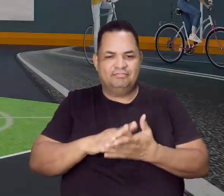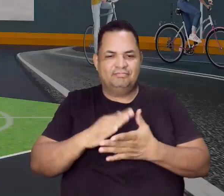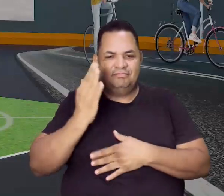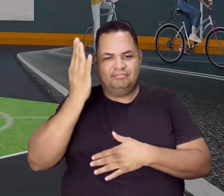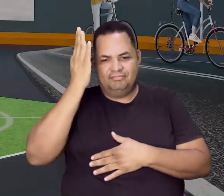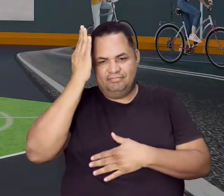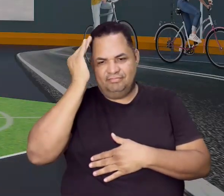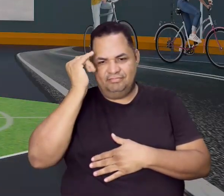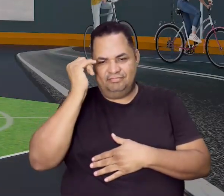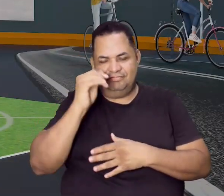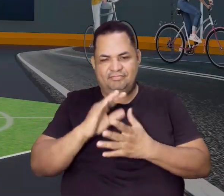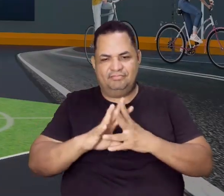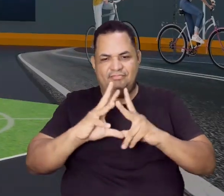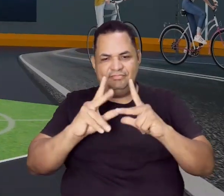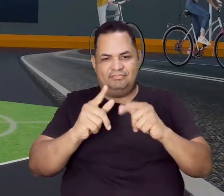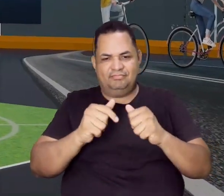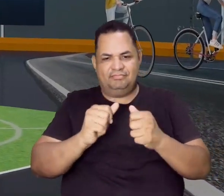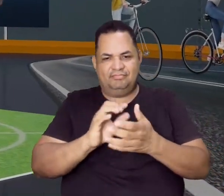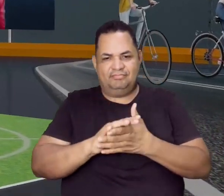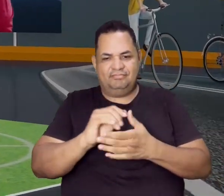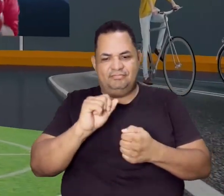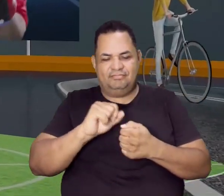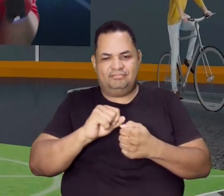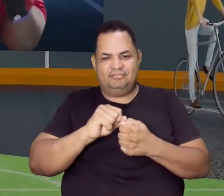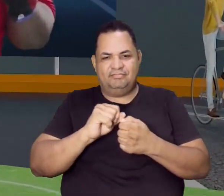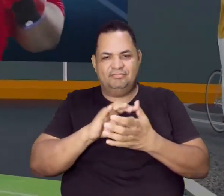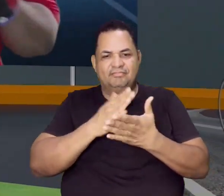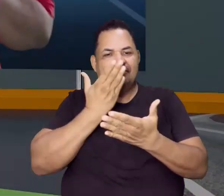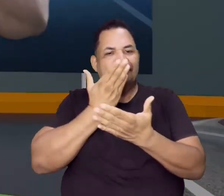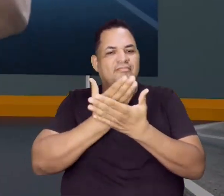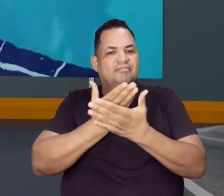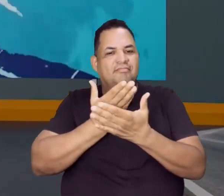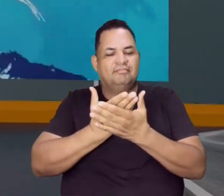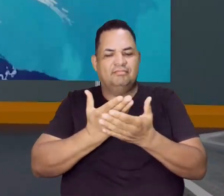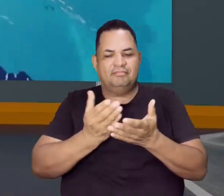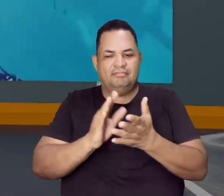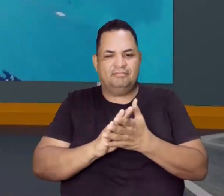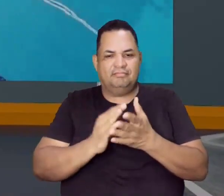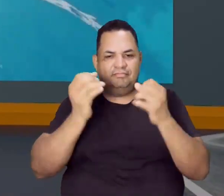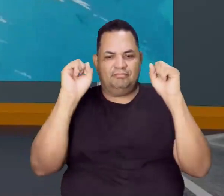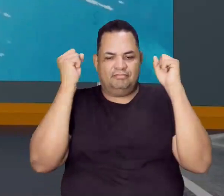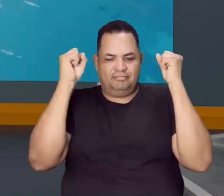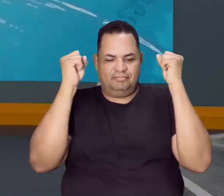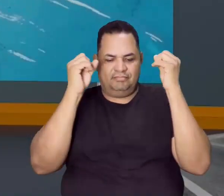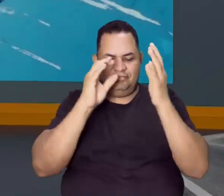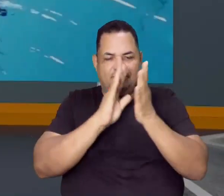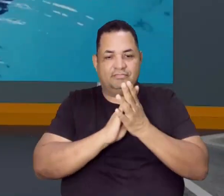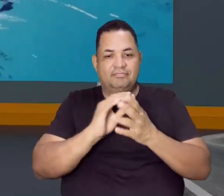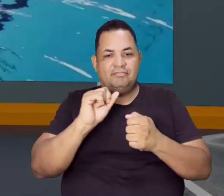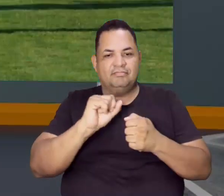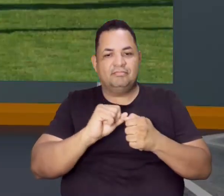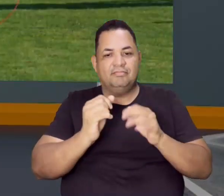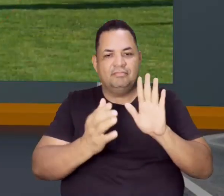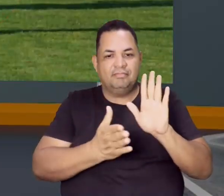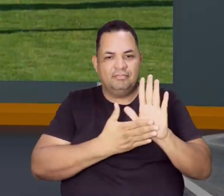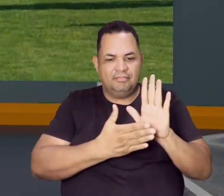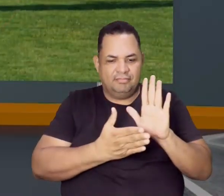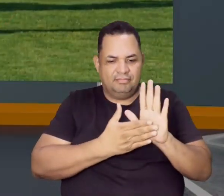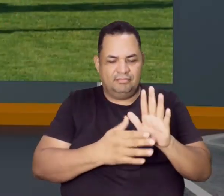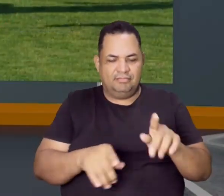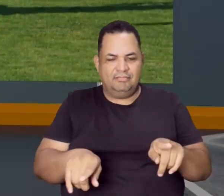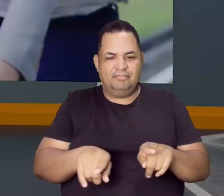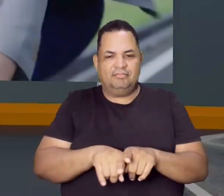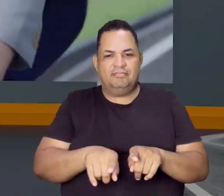que todos vocês estão fazendo as aulas de Educação Física, fazendo as propostas de atividades, já estou começando a receber